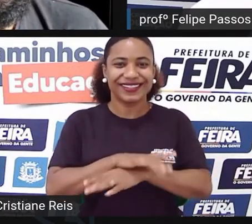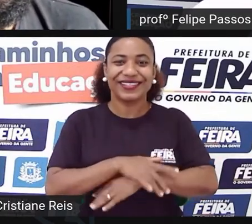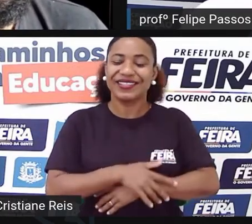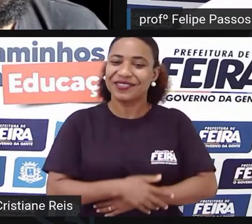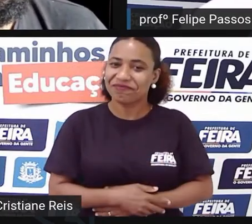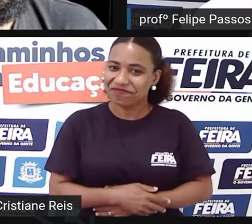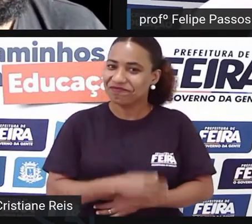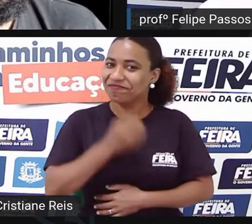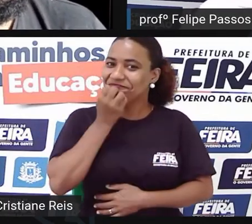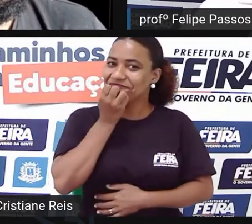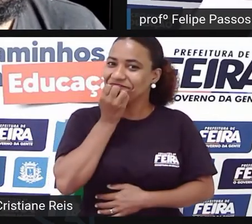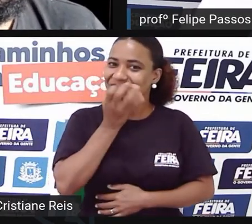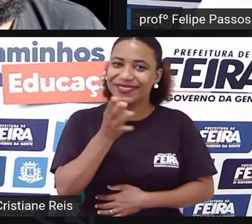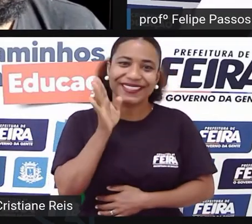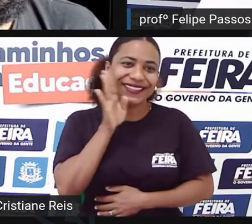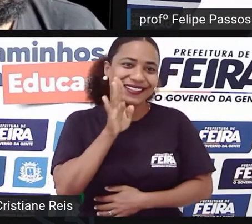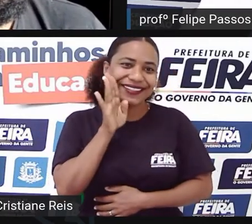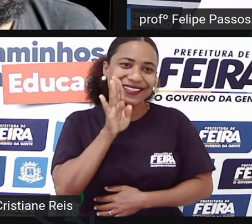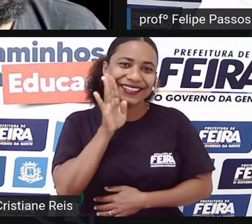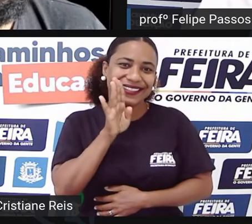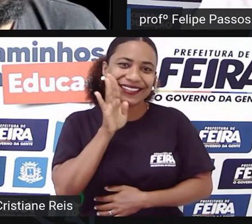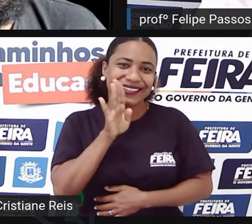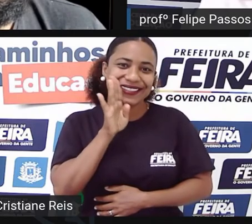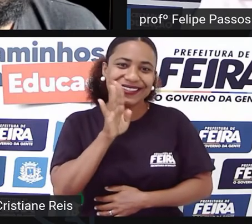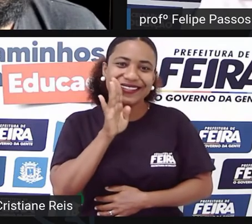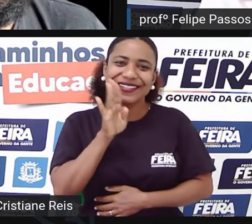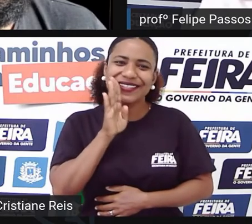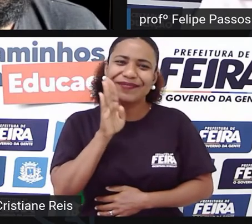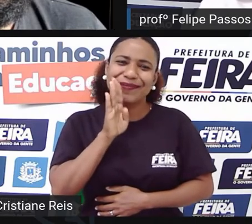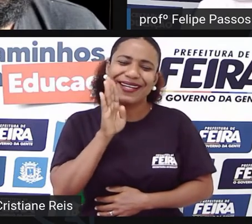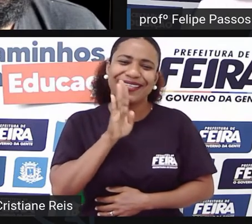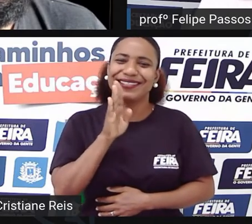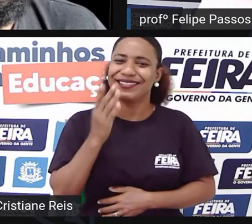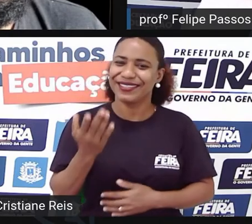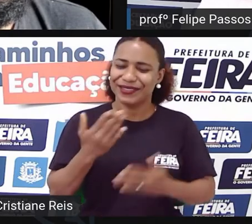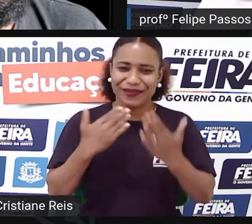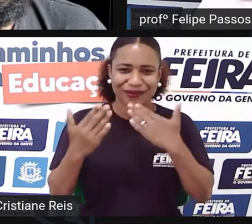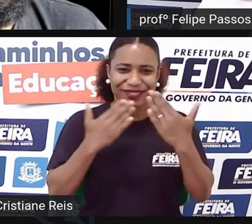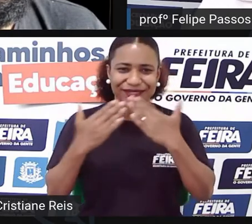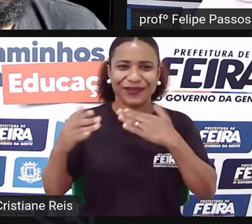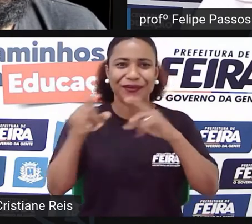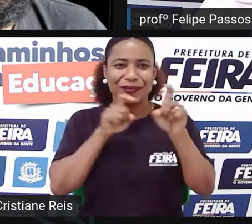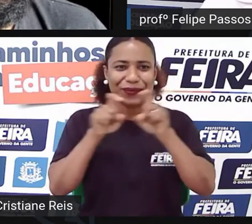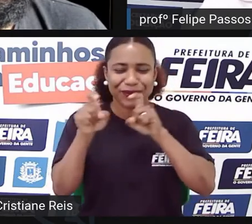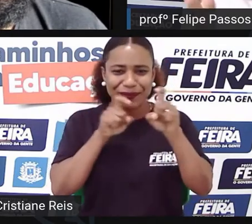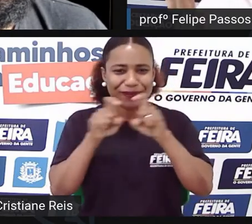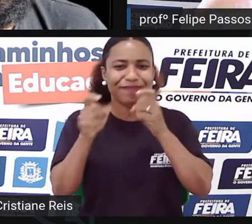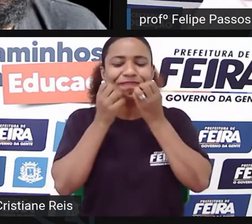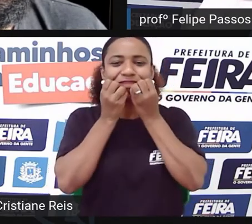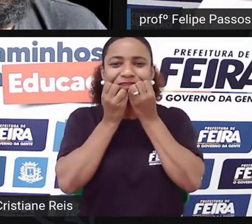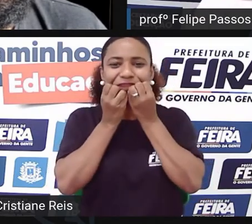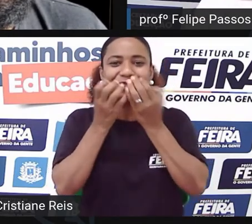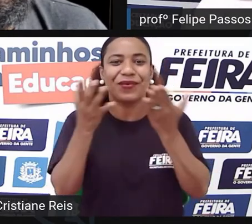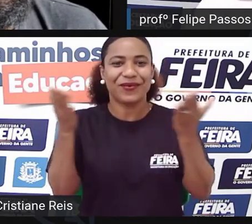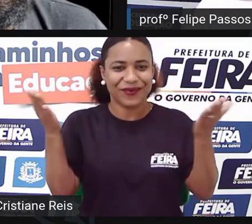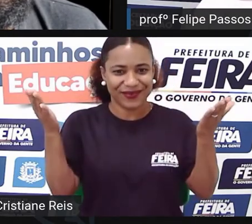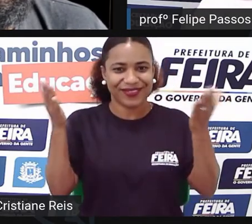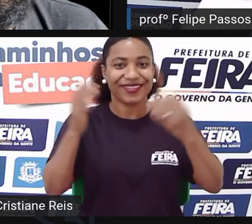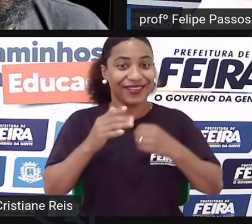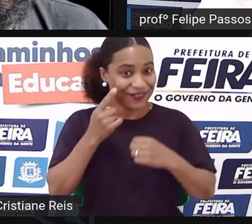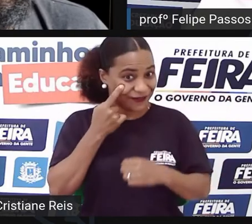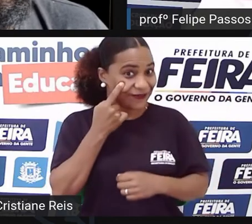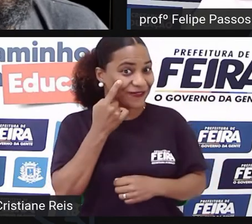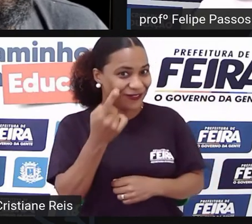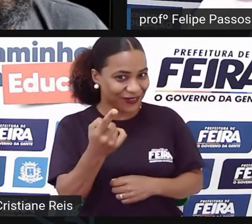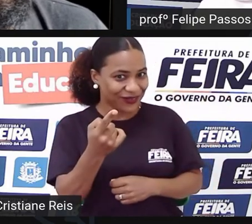Pronto. Beleza. Eduardo que massa essa conversa da gente. Gostei muito de bater esse papo com você. Galera de casa vocês